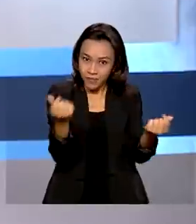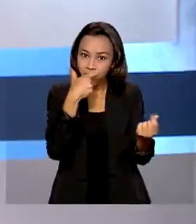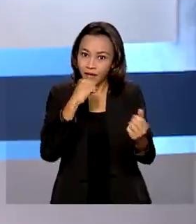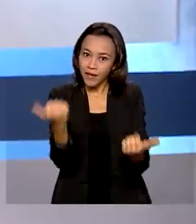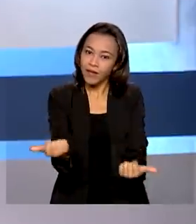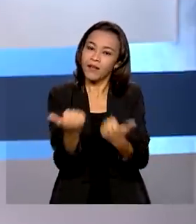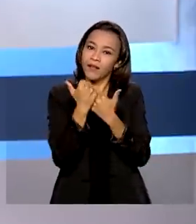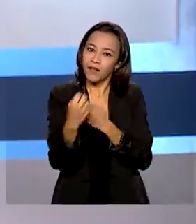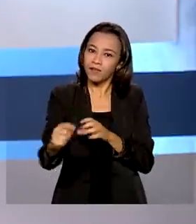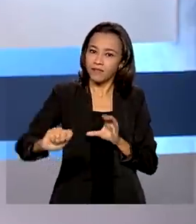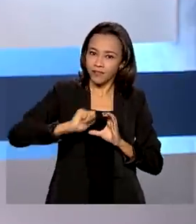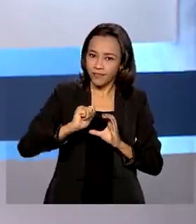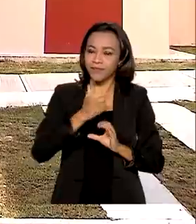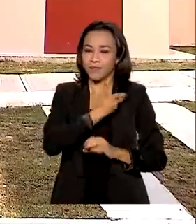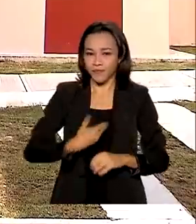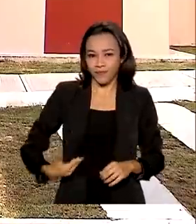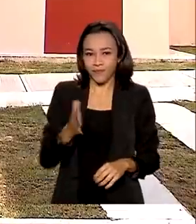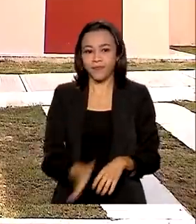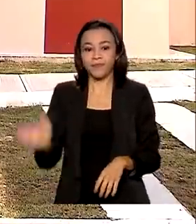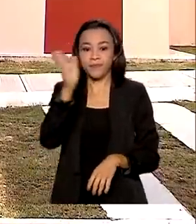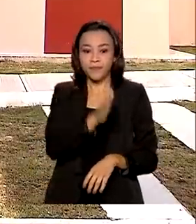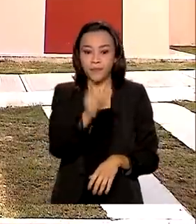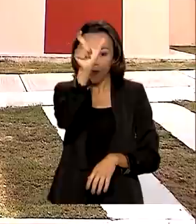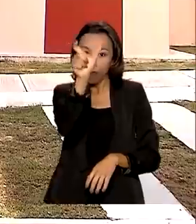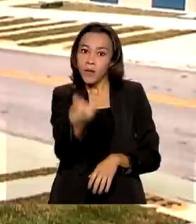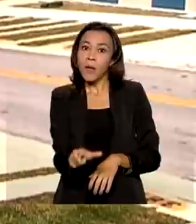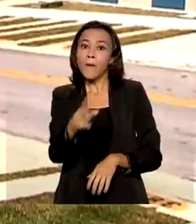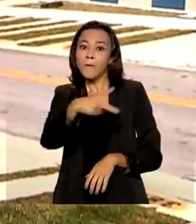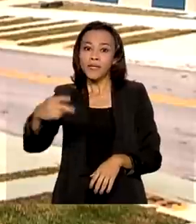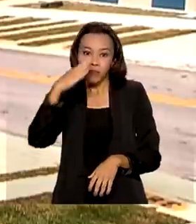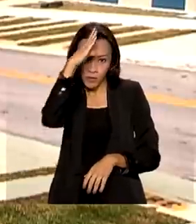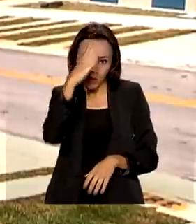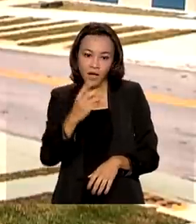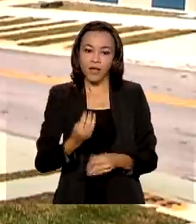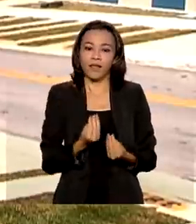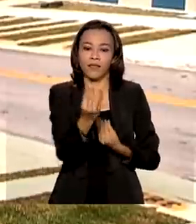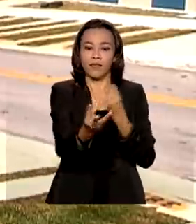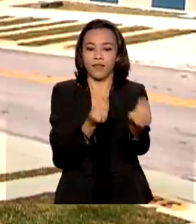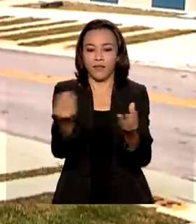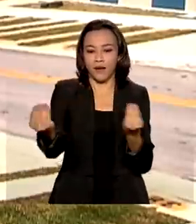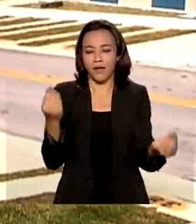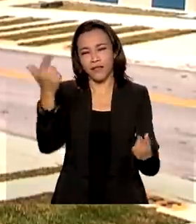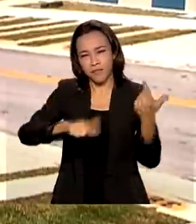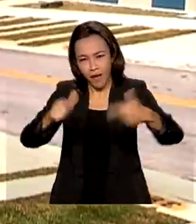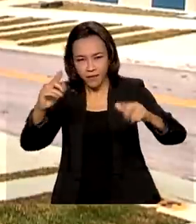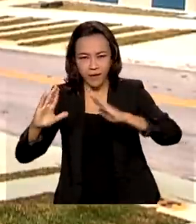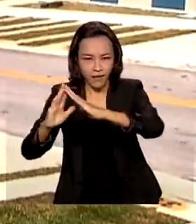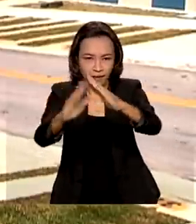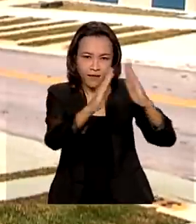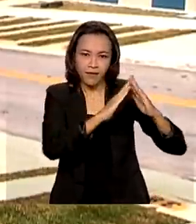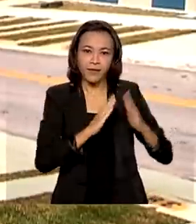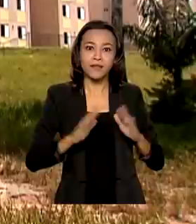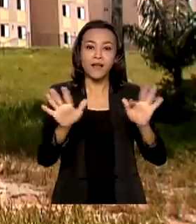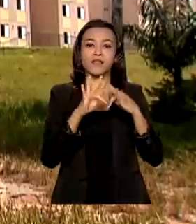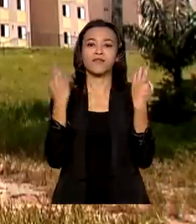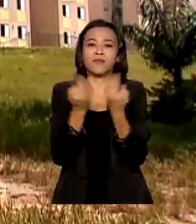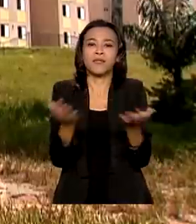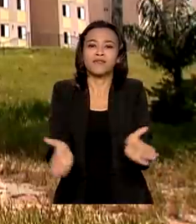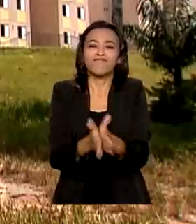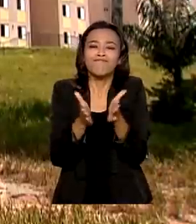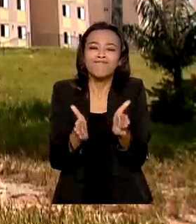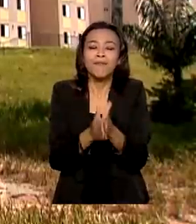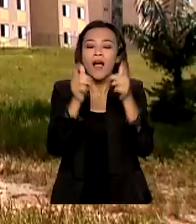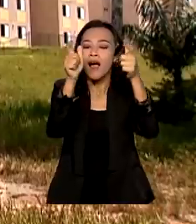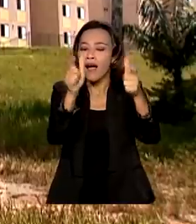E ainda, o presidente Jair Bolsonaro participa da entrega de mais moradias a famílias de baixa renda, dessa